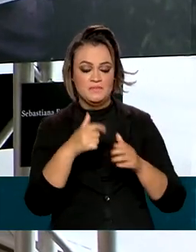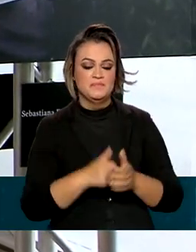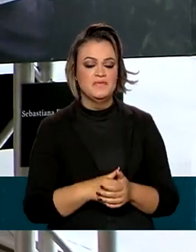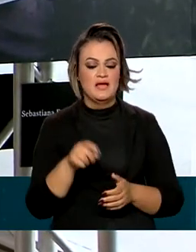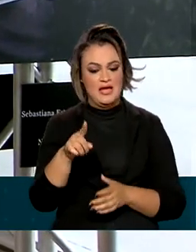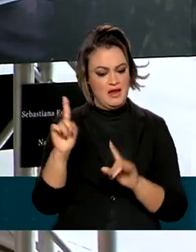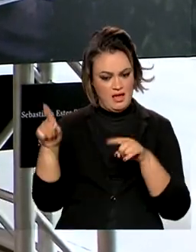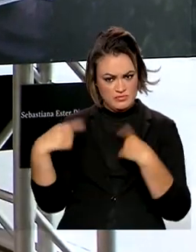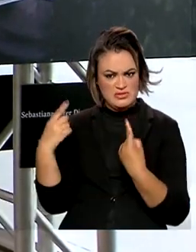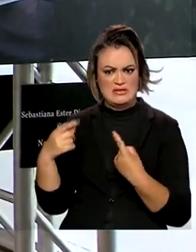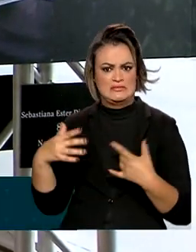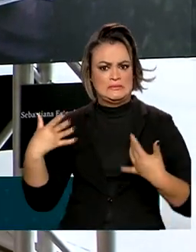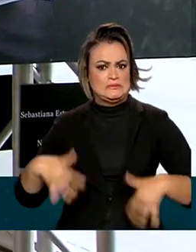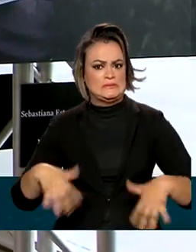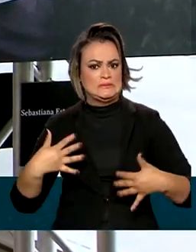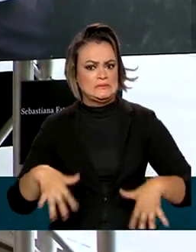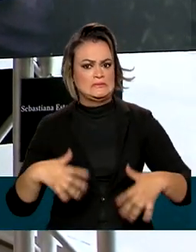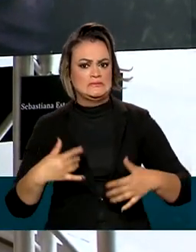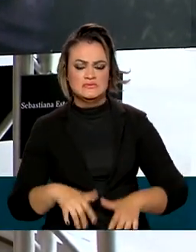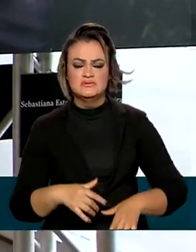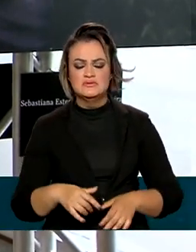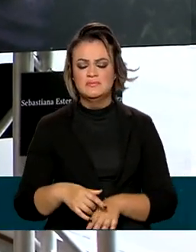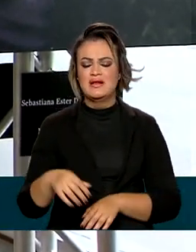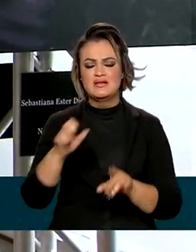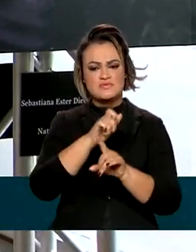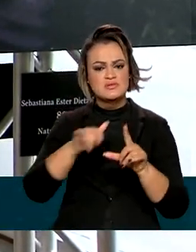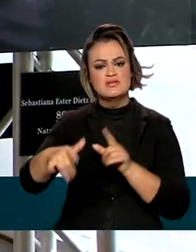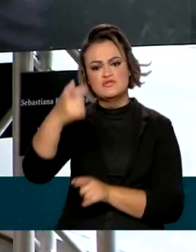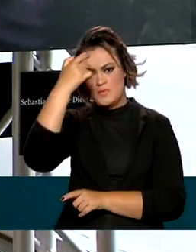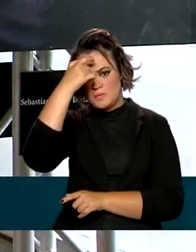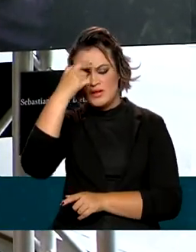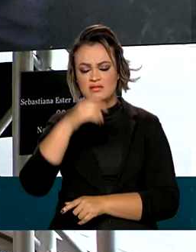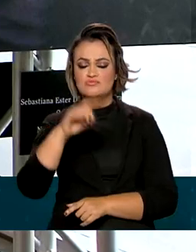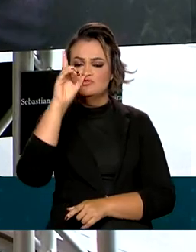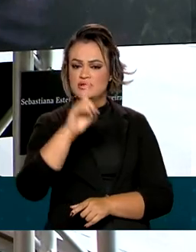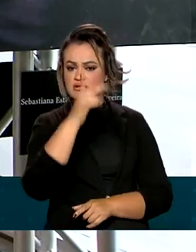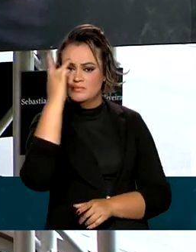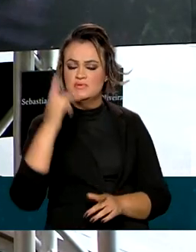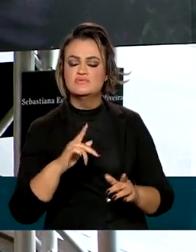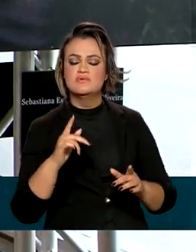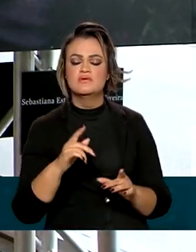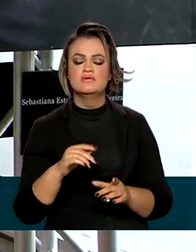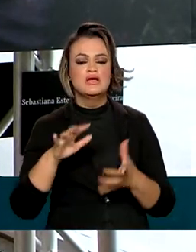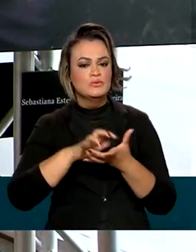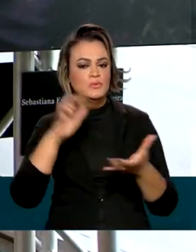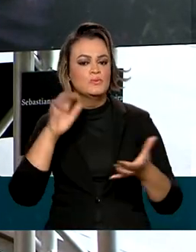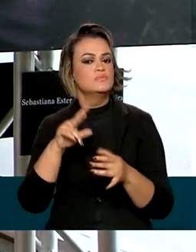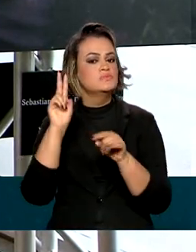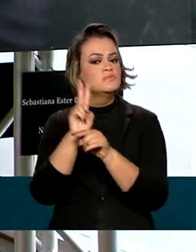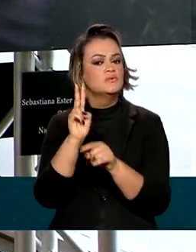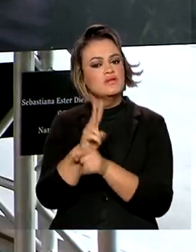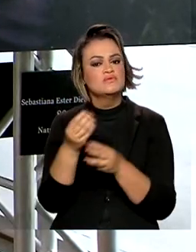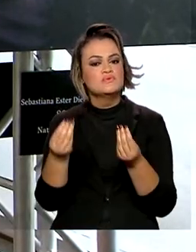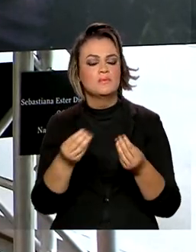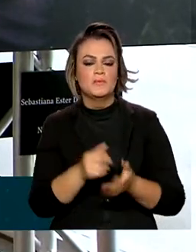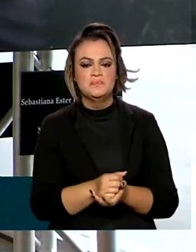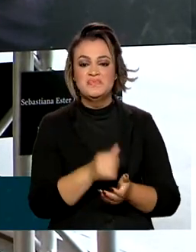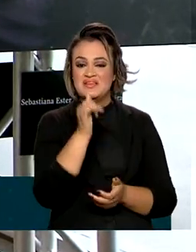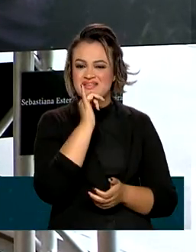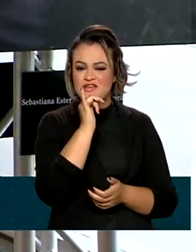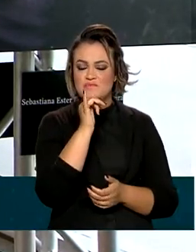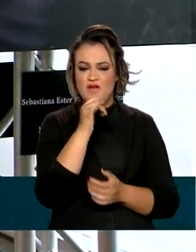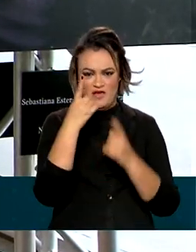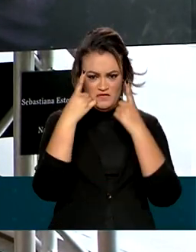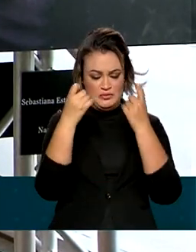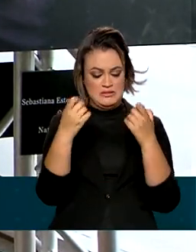muito grande a gente conscientizar a sociedade dos direitos dos nossos idosos e da proteção. Por exemplo, a